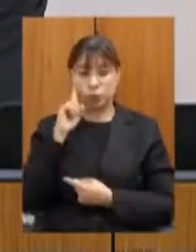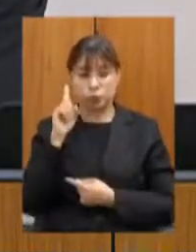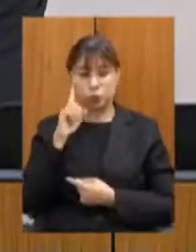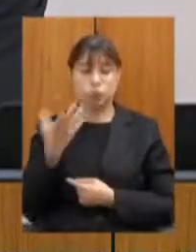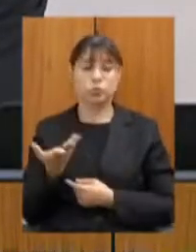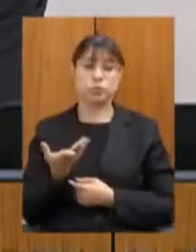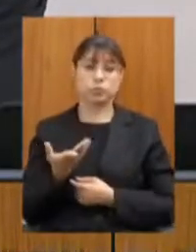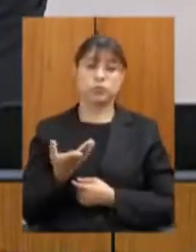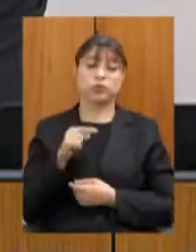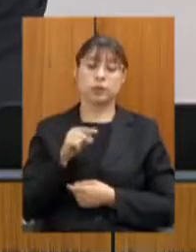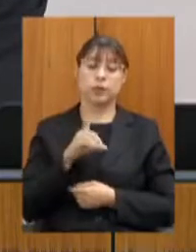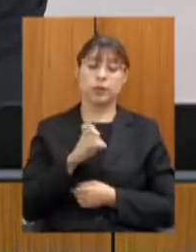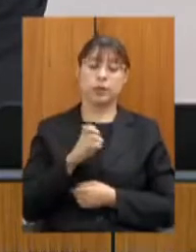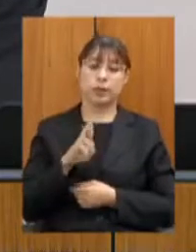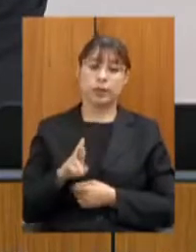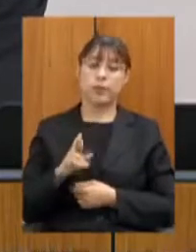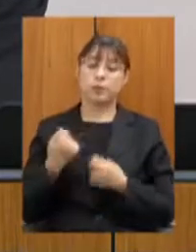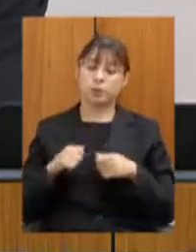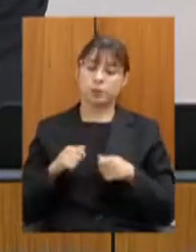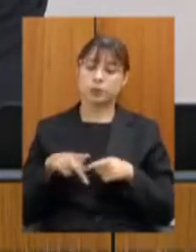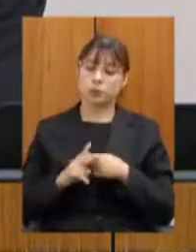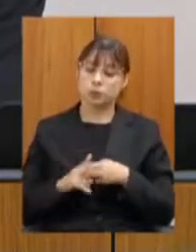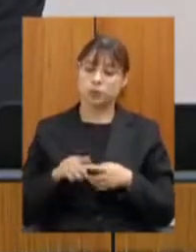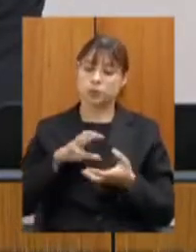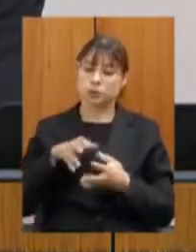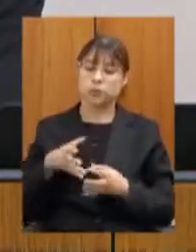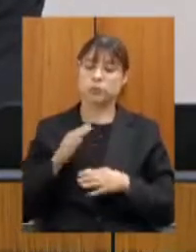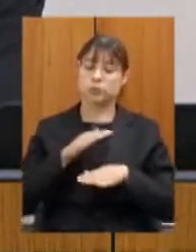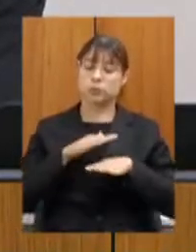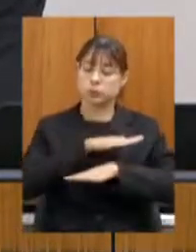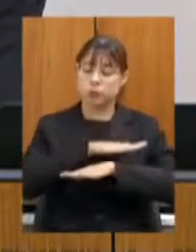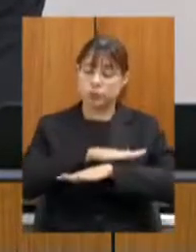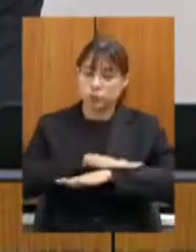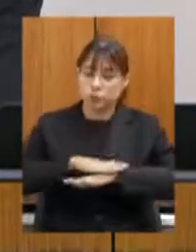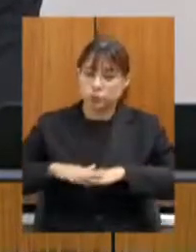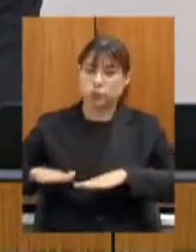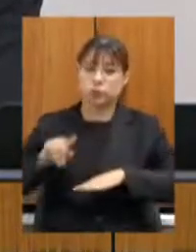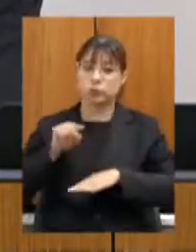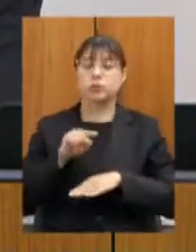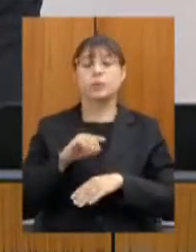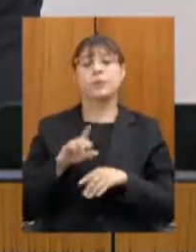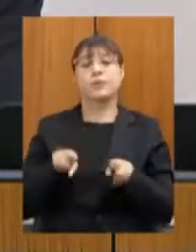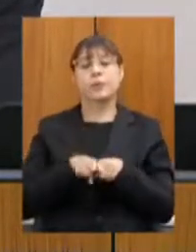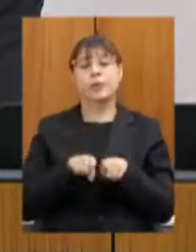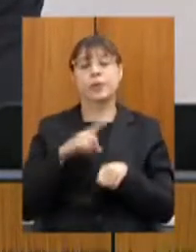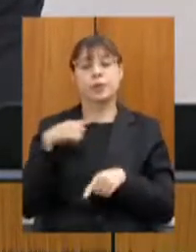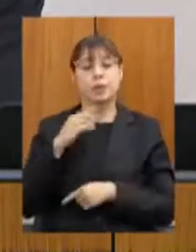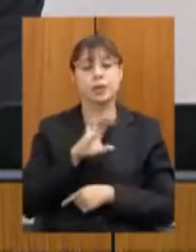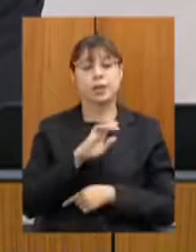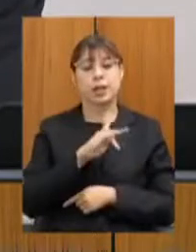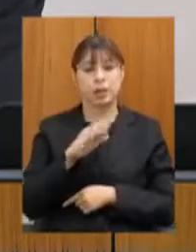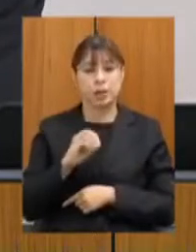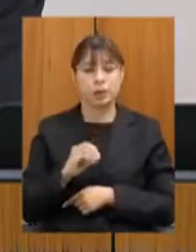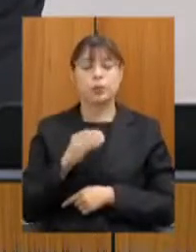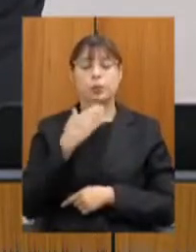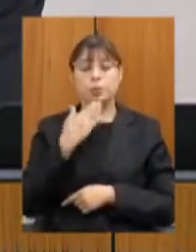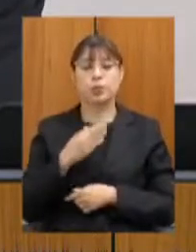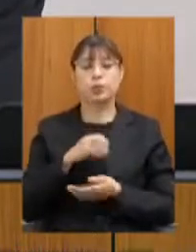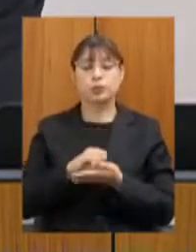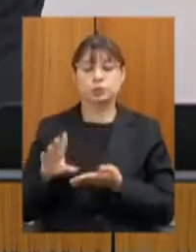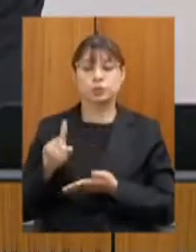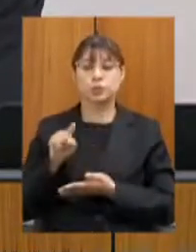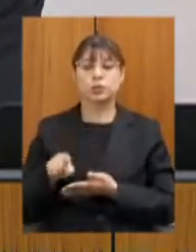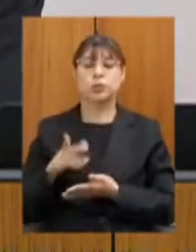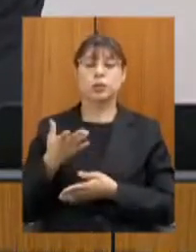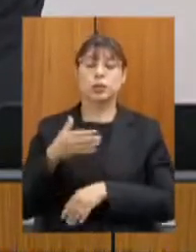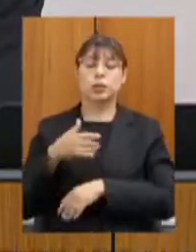essencial que o DR promova obras de reparo manutenção e recapeamento do deputado Celinho do Citrocel seja encaminhado ao secretário de Estado de